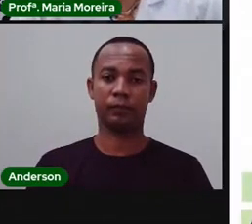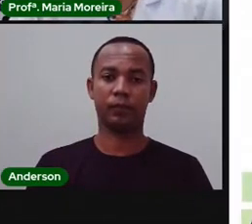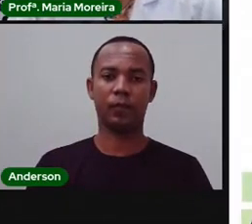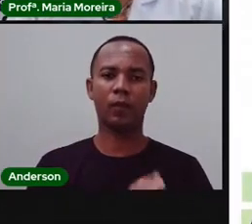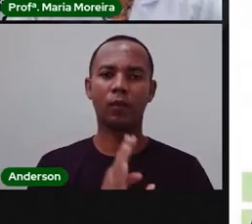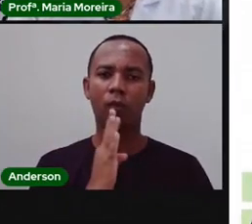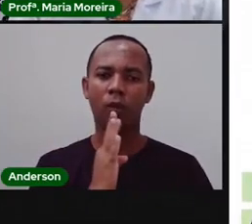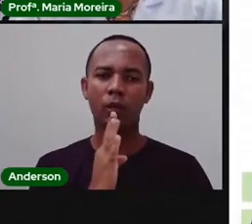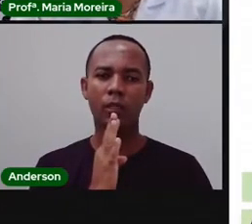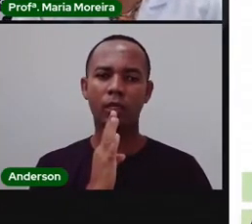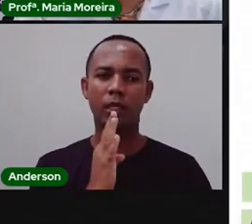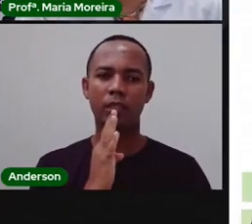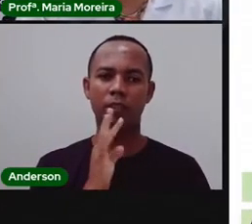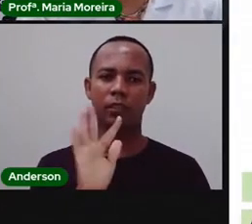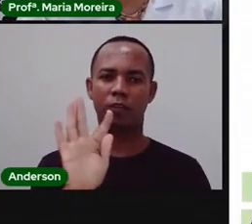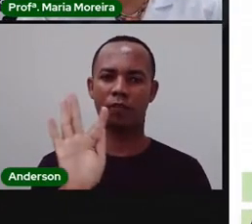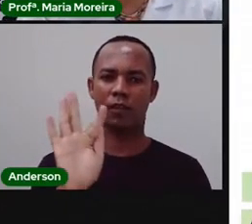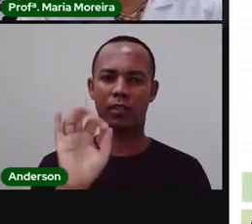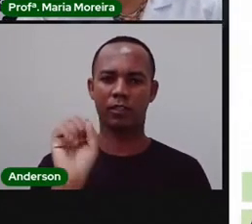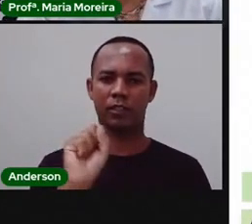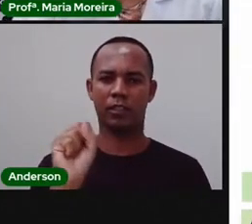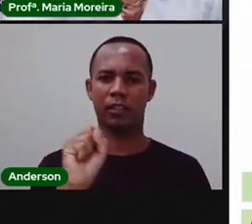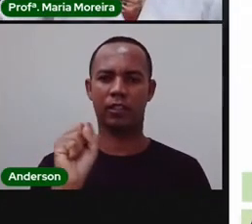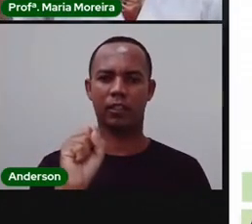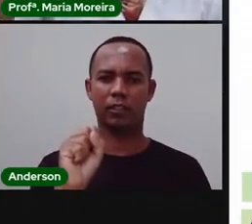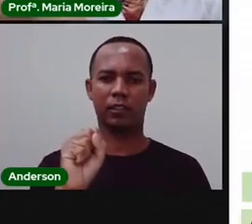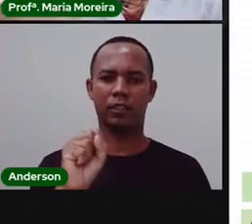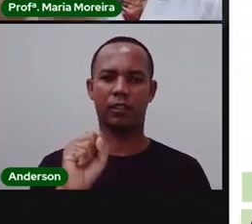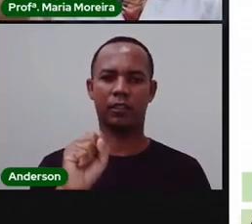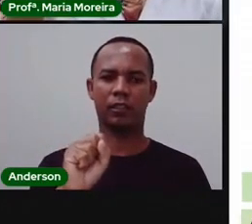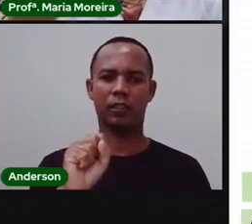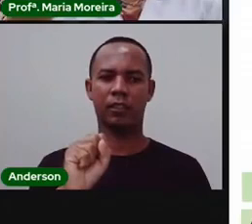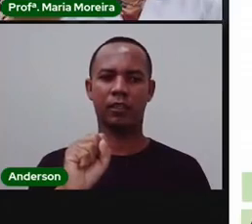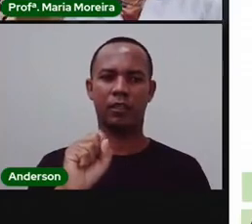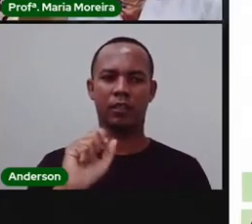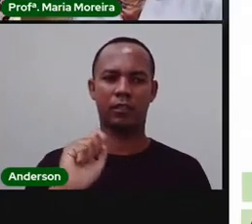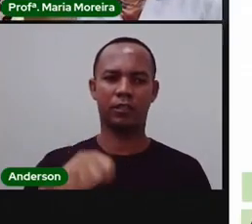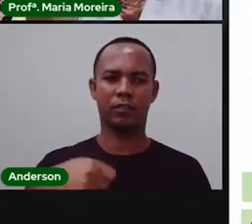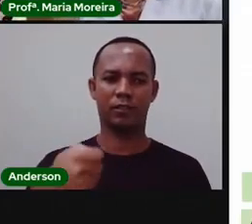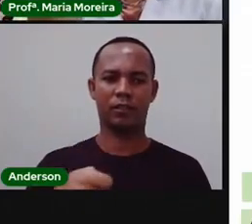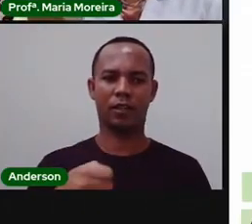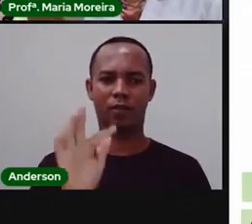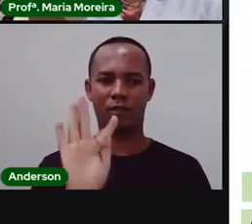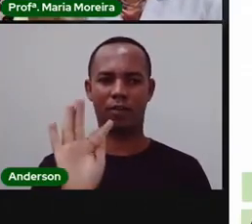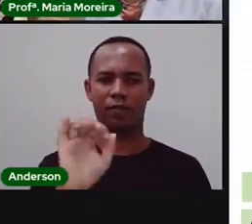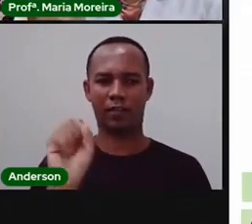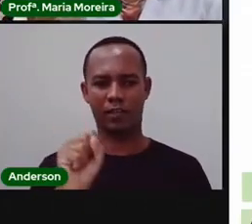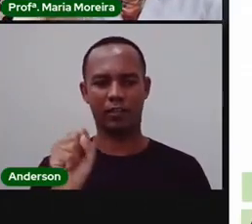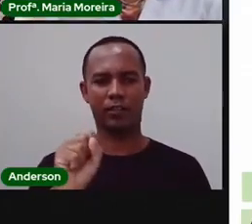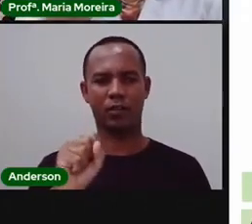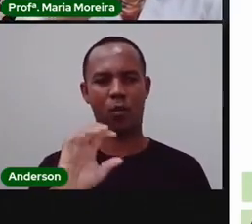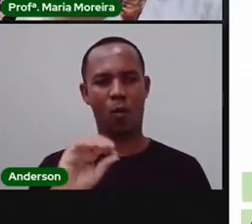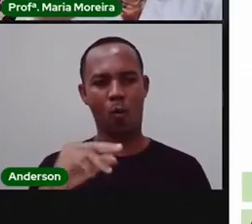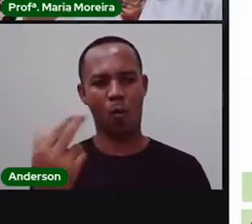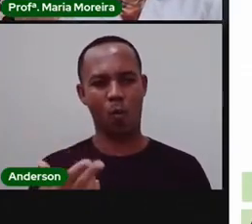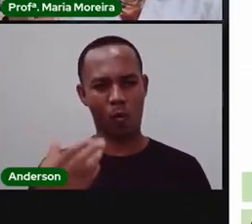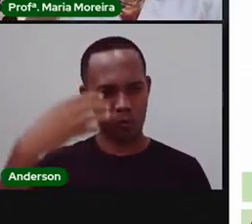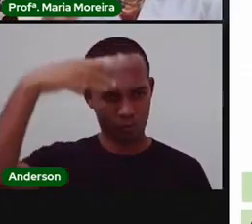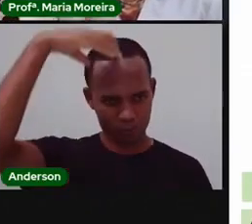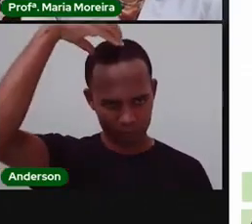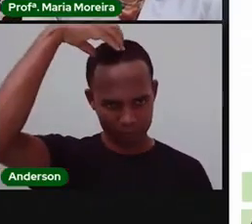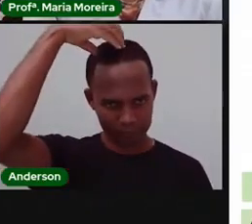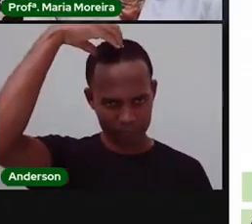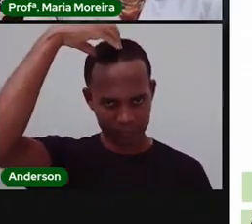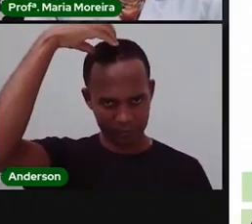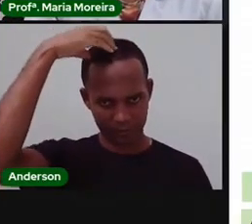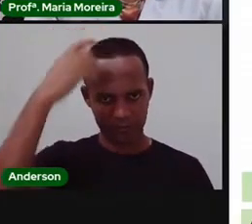Conhecendo Feira de Santana, a nossa princesa do sertão, que todo mundo já sabe por que é que é a princesa do sertão, né? Todo mundo que está